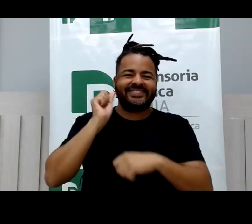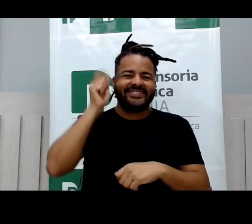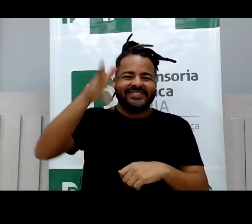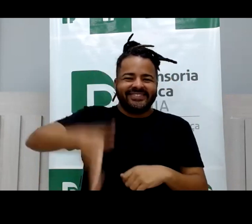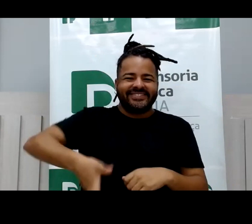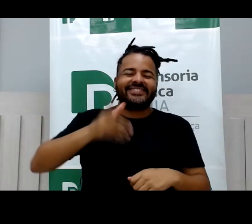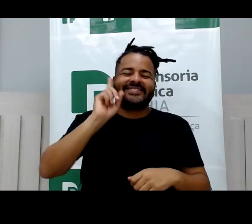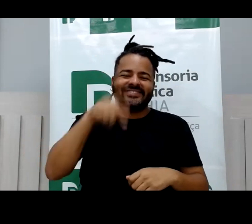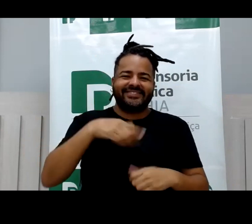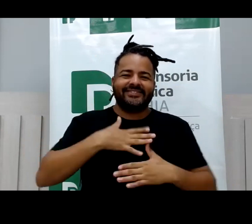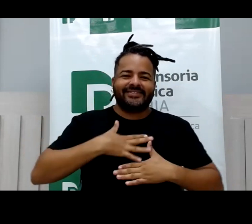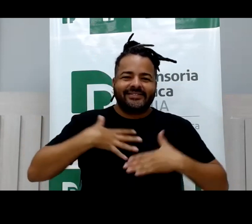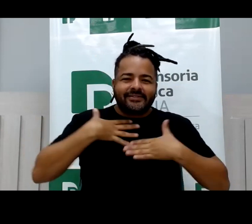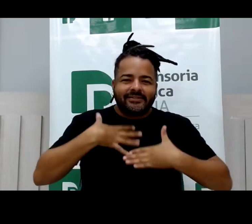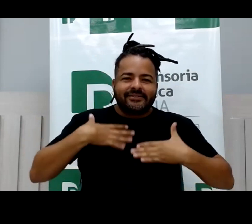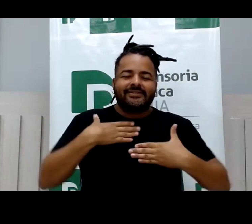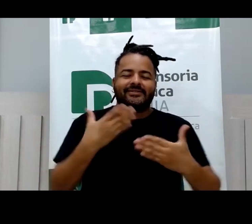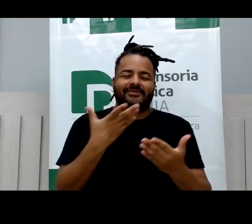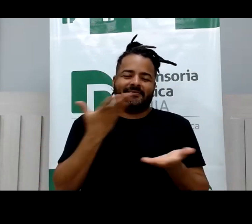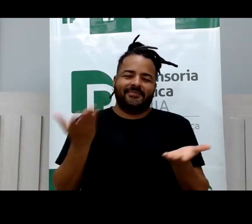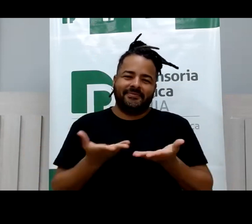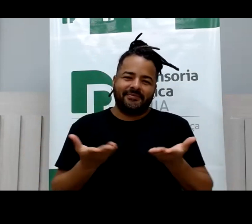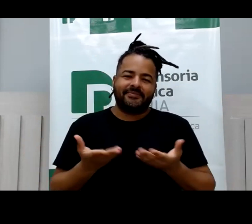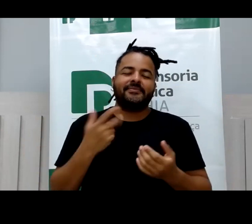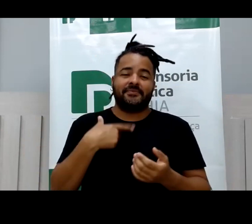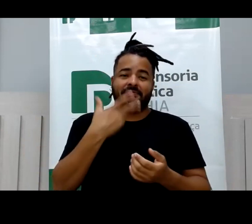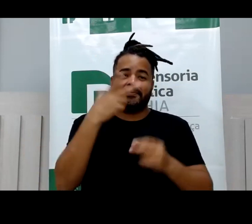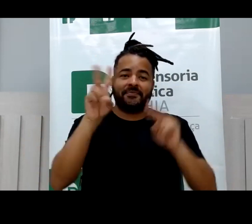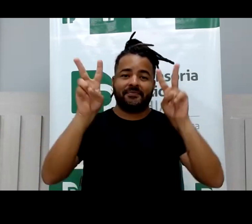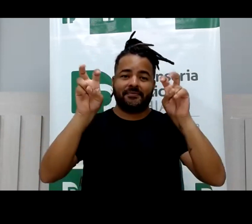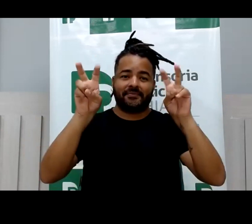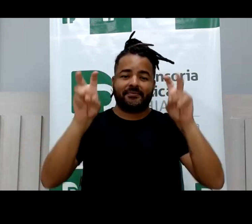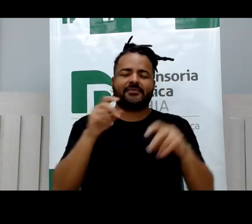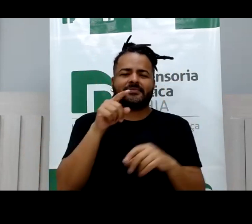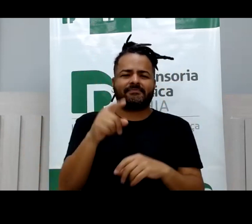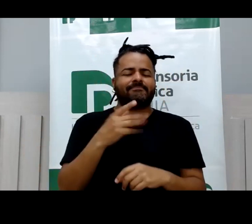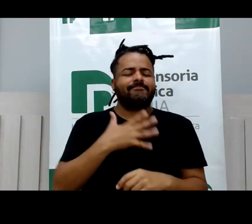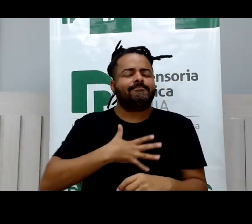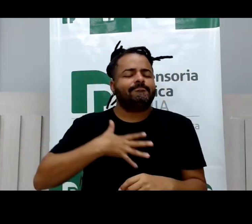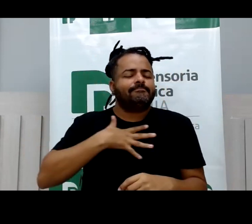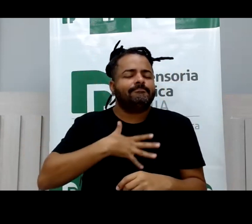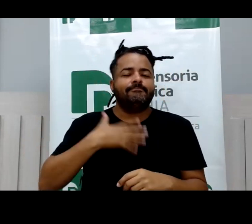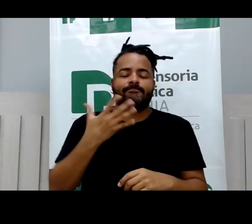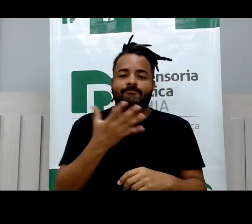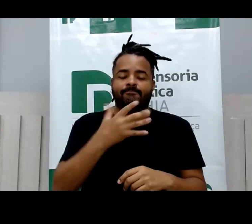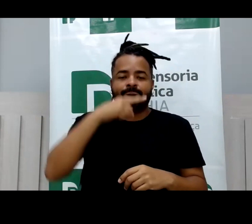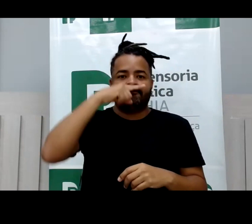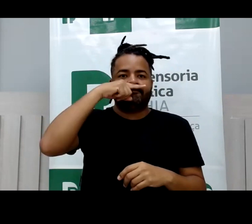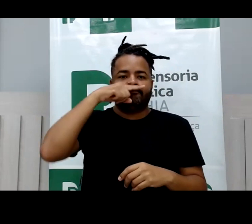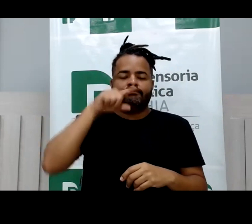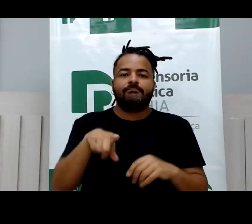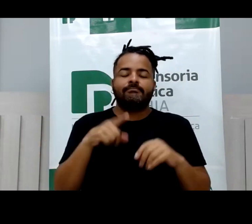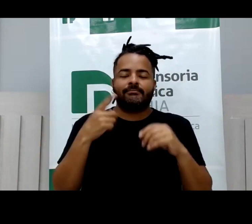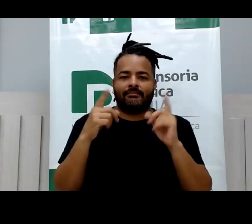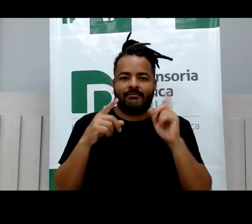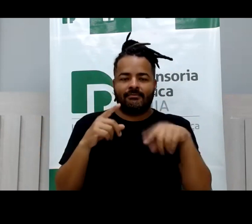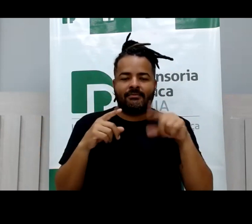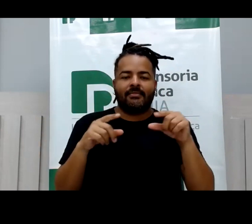é um prazer estar falando com vocês. E eu vim falar de um tema que me fascina hoje, que é o Sheriting.